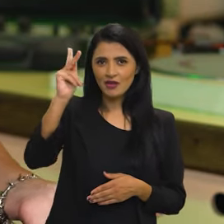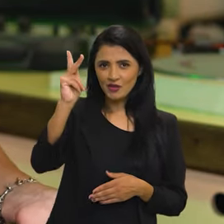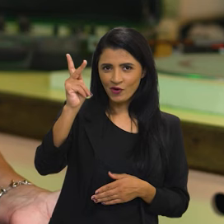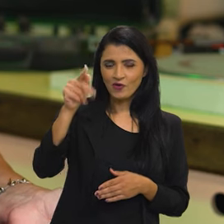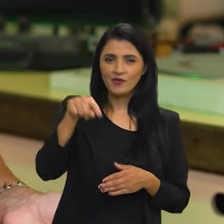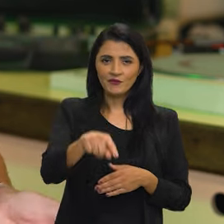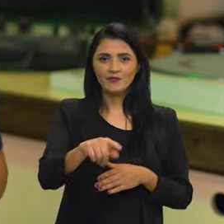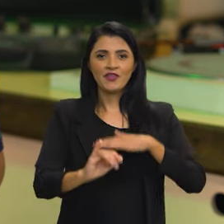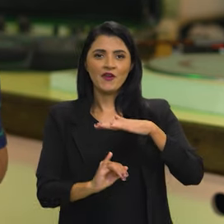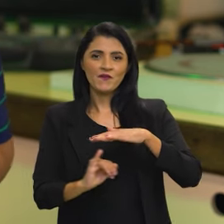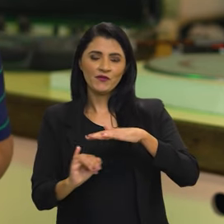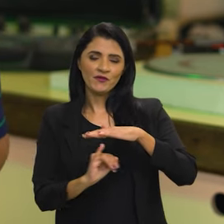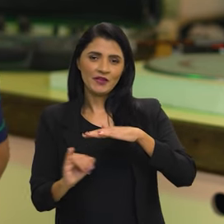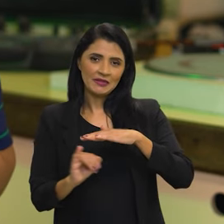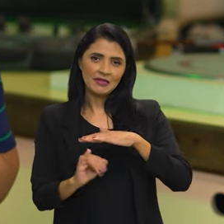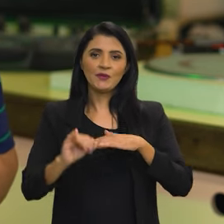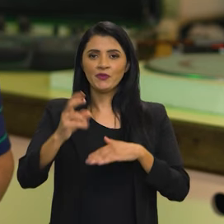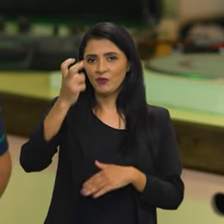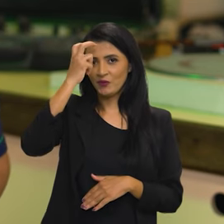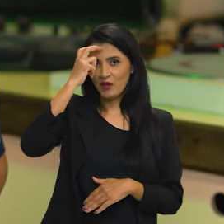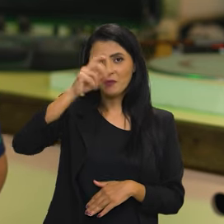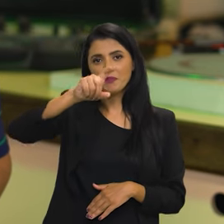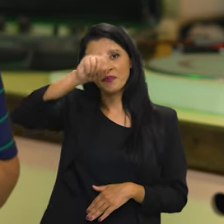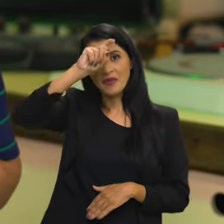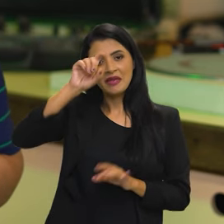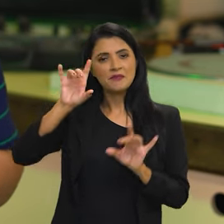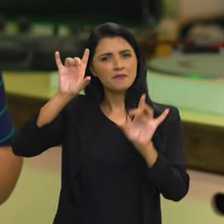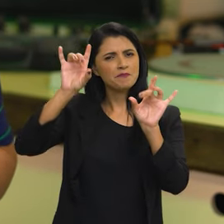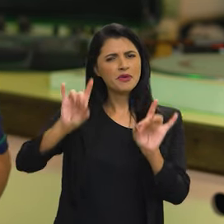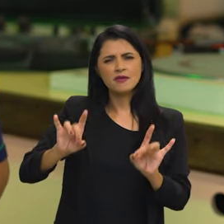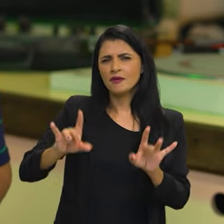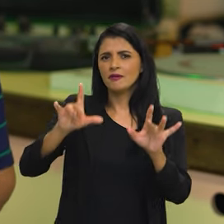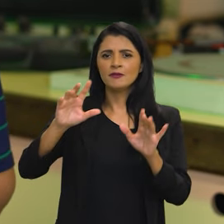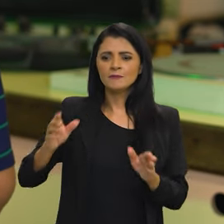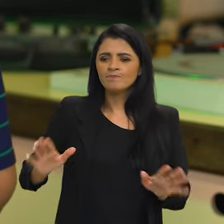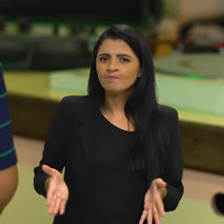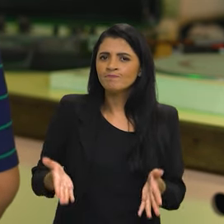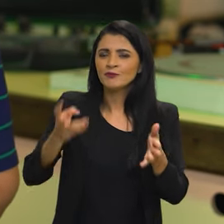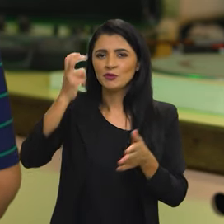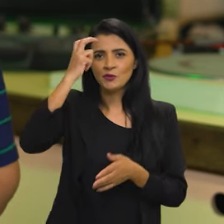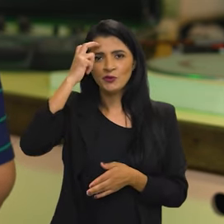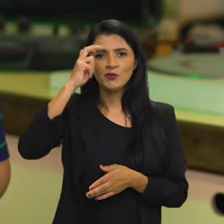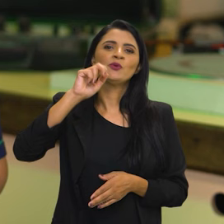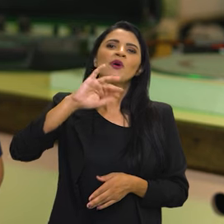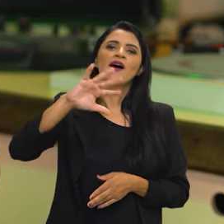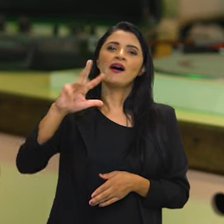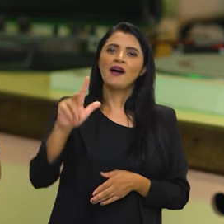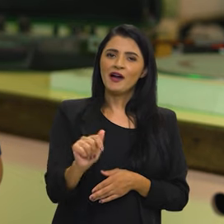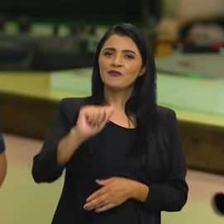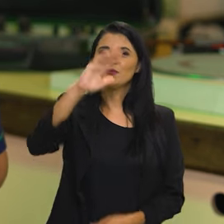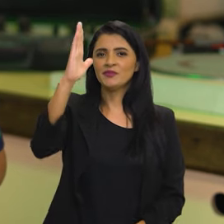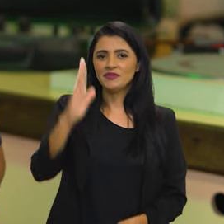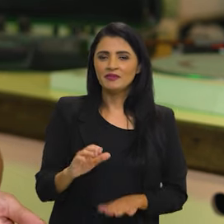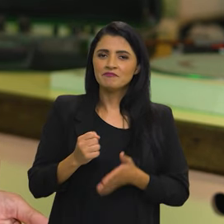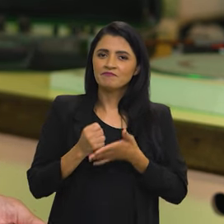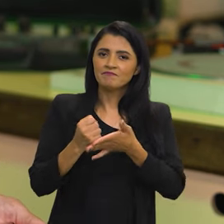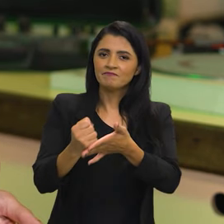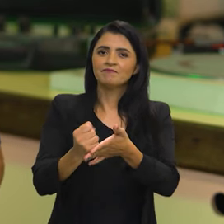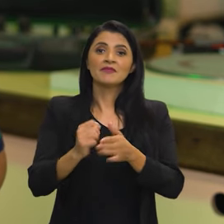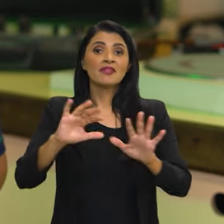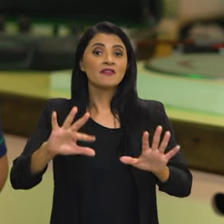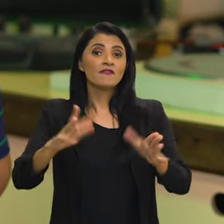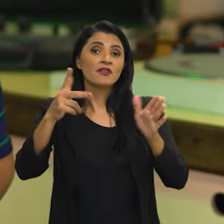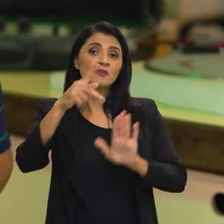falar em história a Fundação Cultural Palmares é especialista em promover a cultura afro-brasileira apoiando